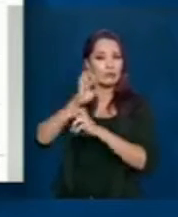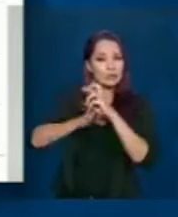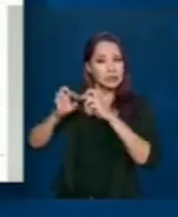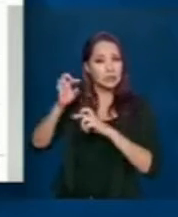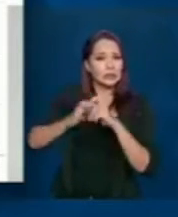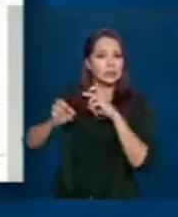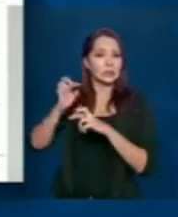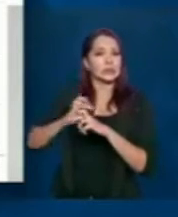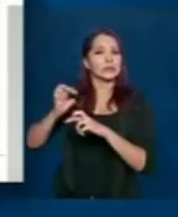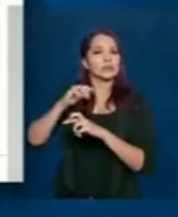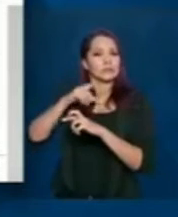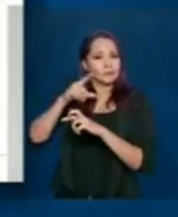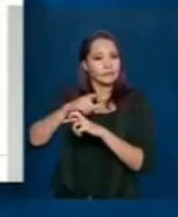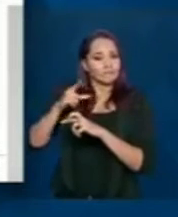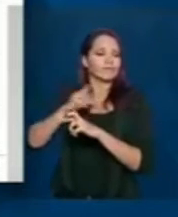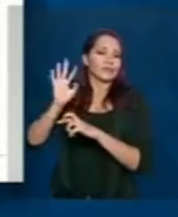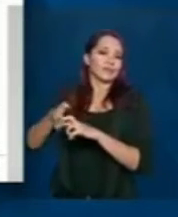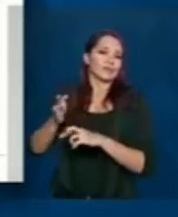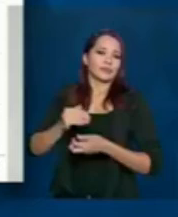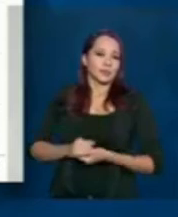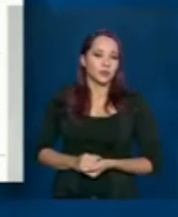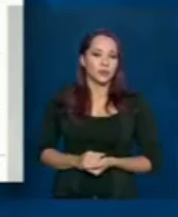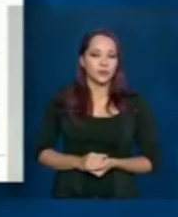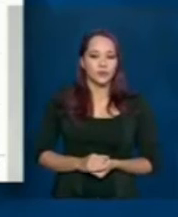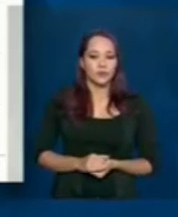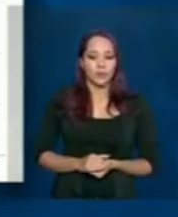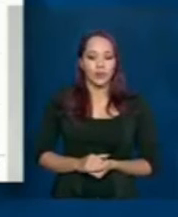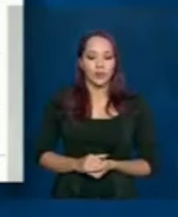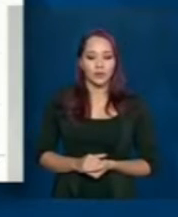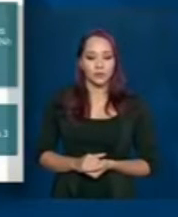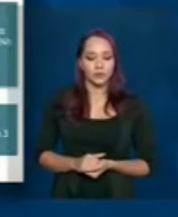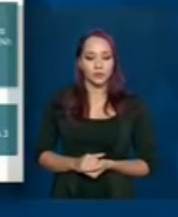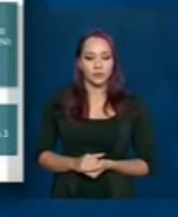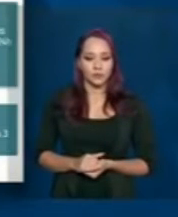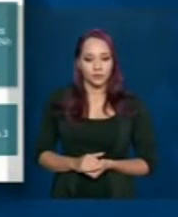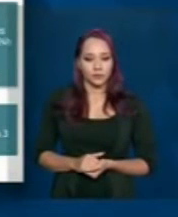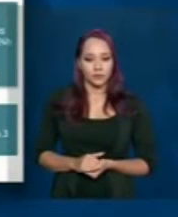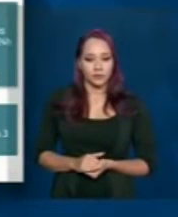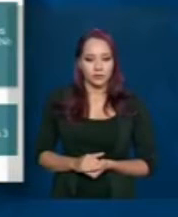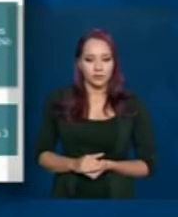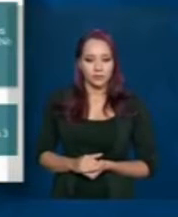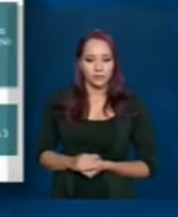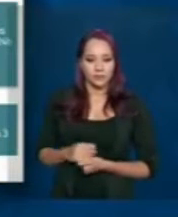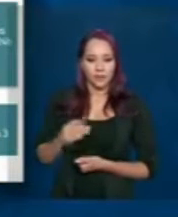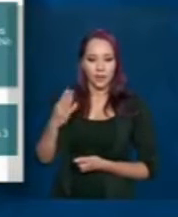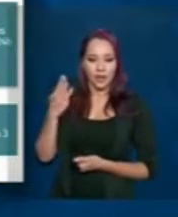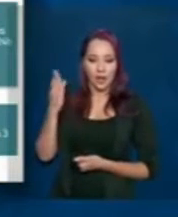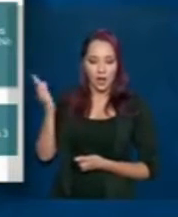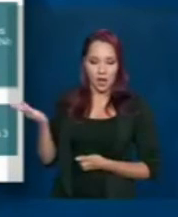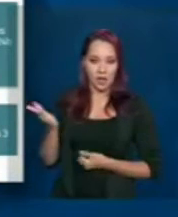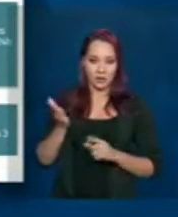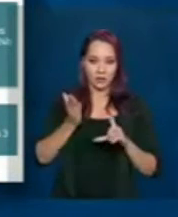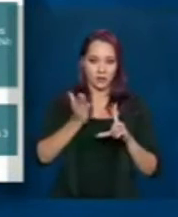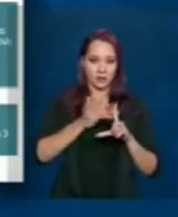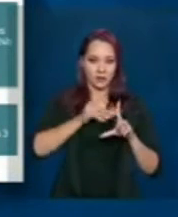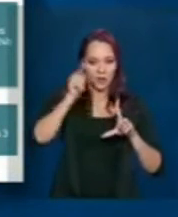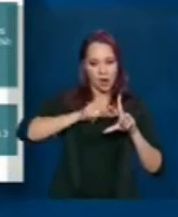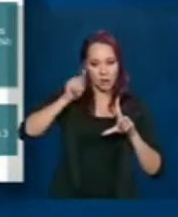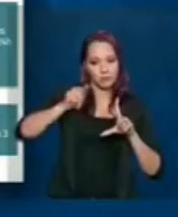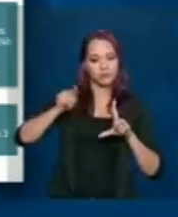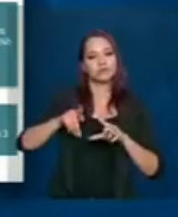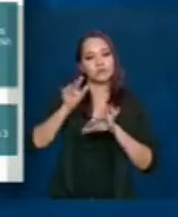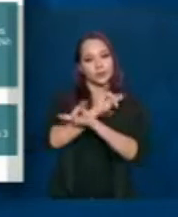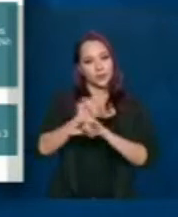epidemiológicas vêm sofrendo. Próximo. Esse é um dado importante.